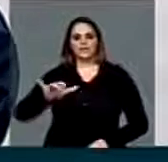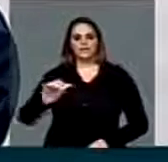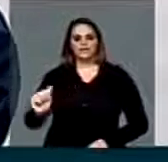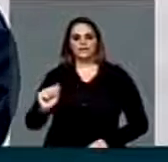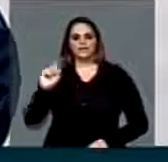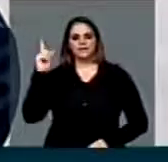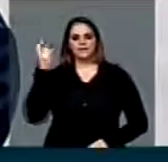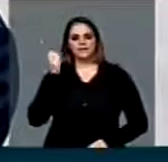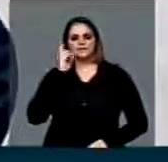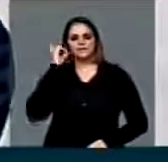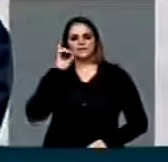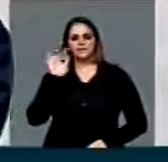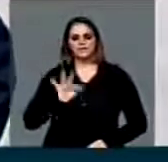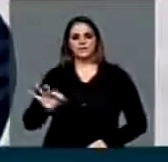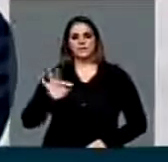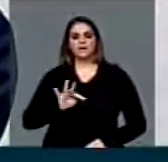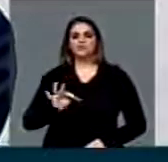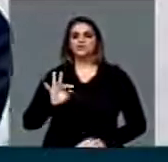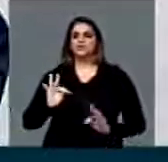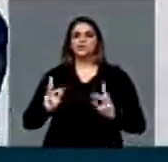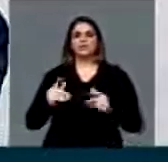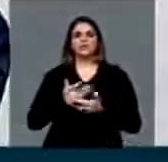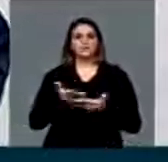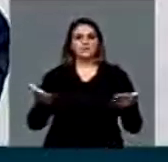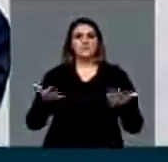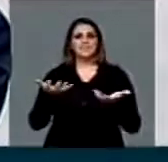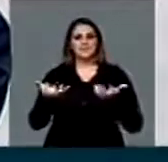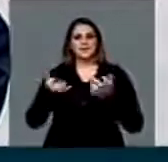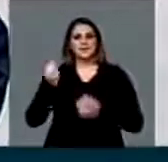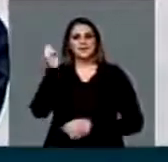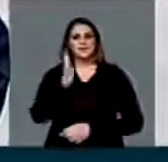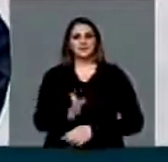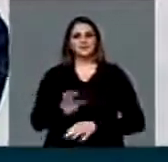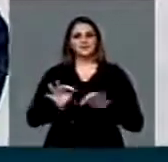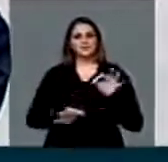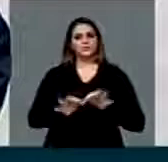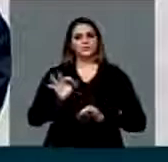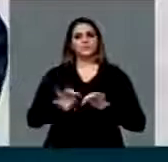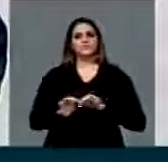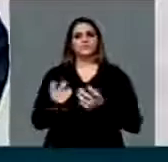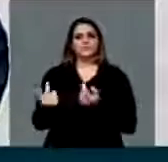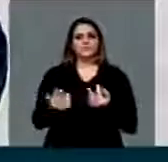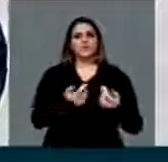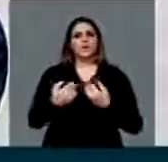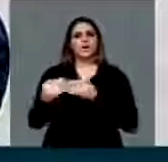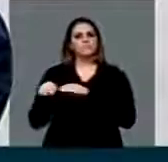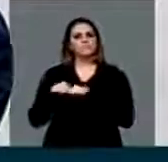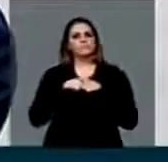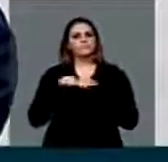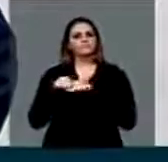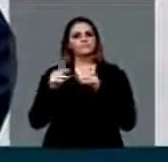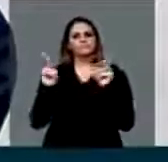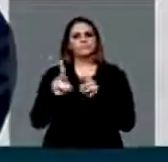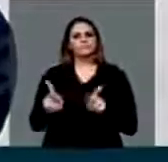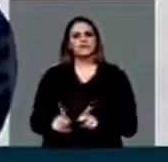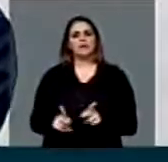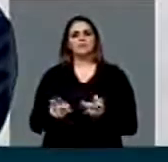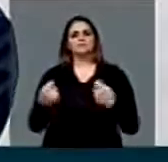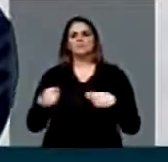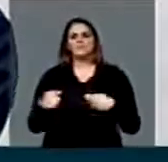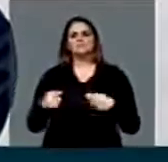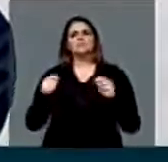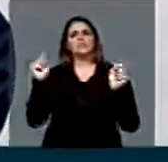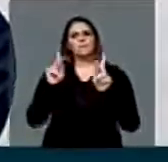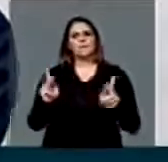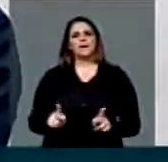deputada federal, e todos aqueles que querem construir um Brasil justo, igualitário, fraterno, sem o qual a paz tão almejada